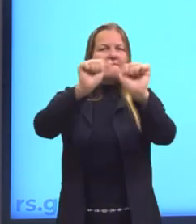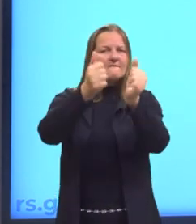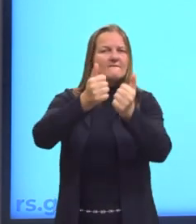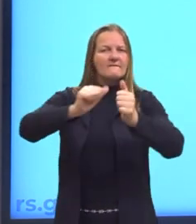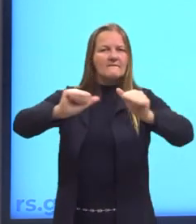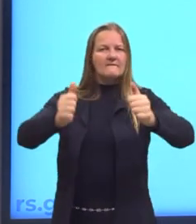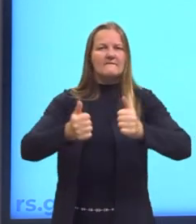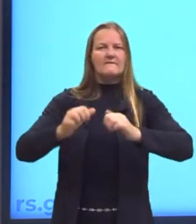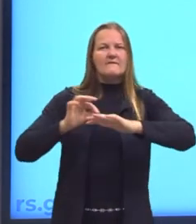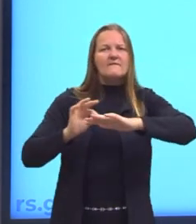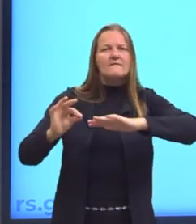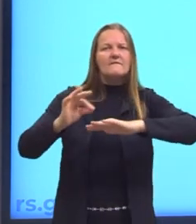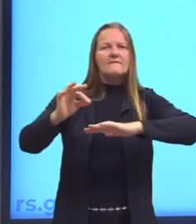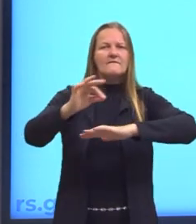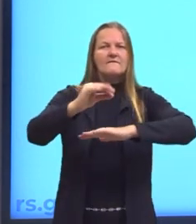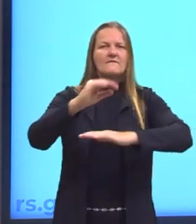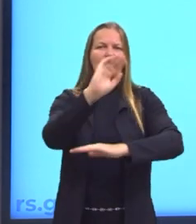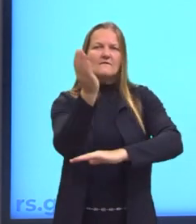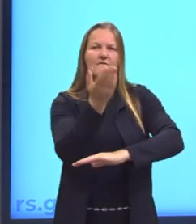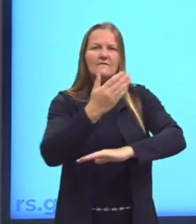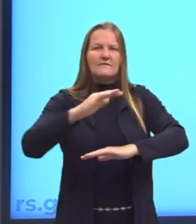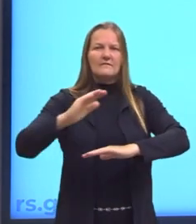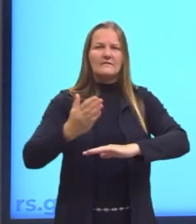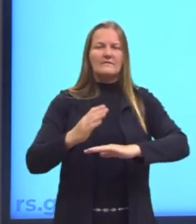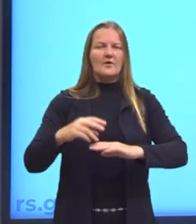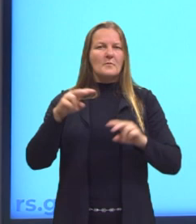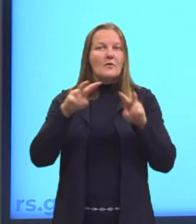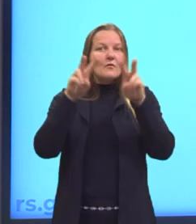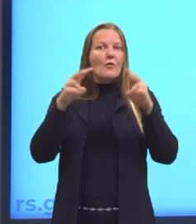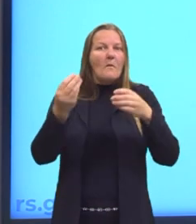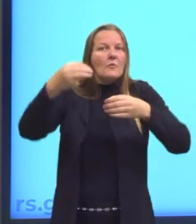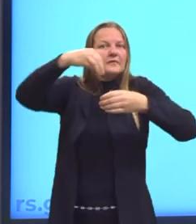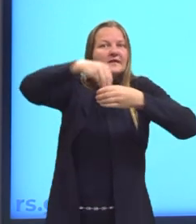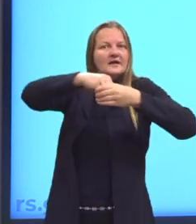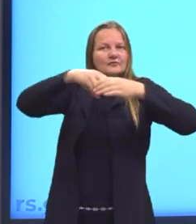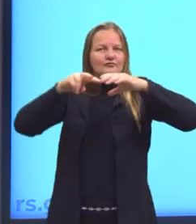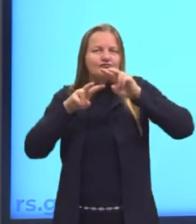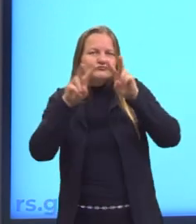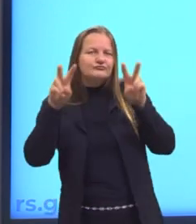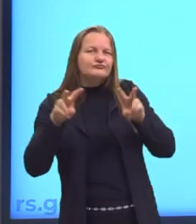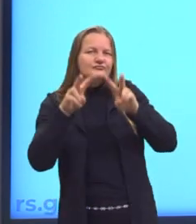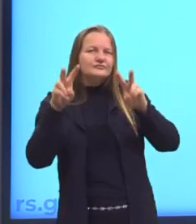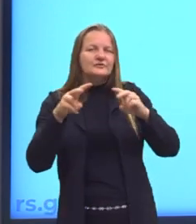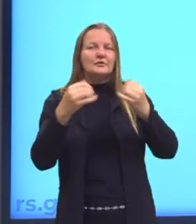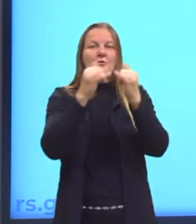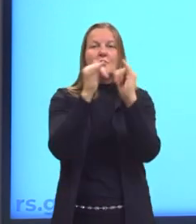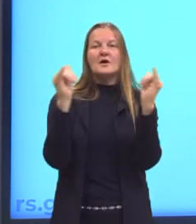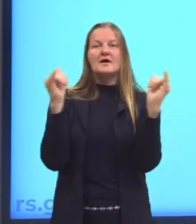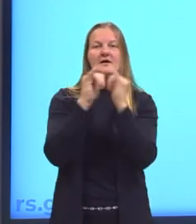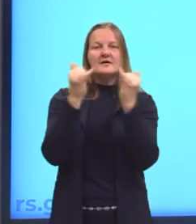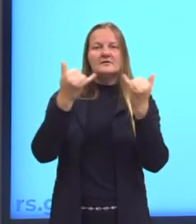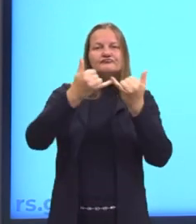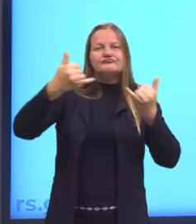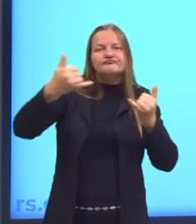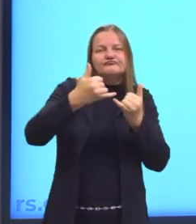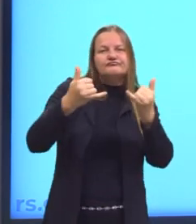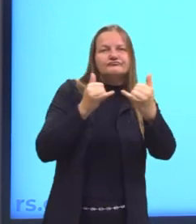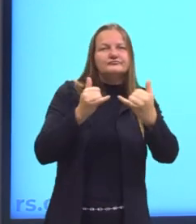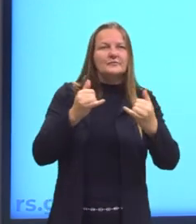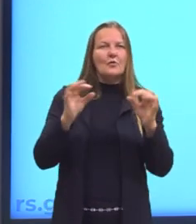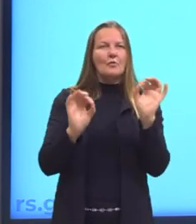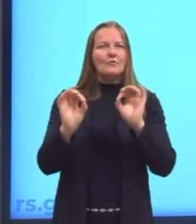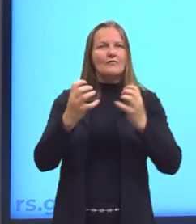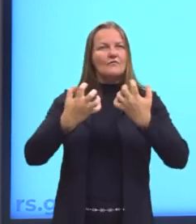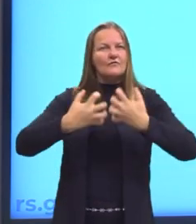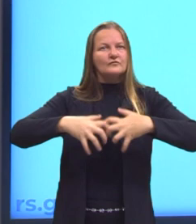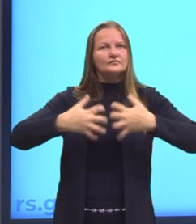são feitas algumas secções para mostrar a vista interna, instalação elétrica, né? Todos esses